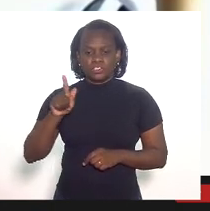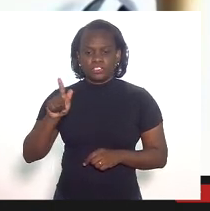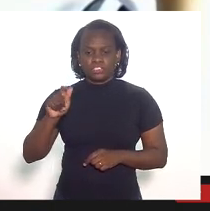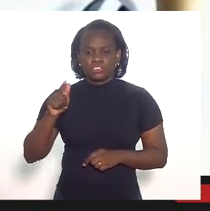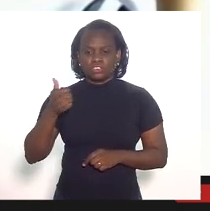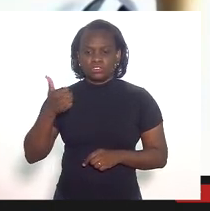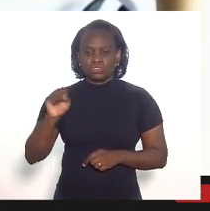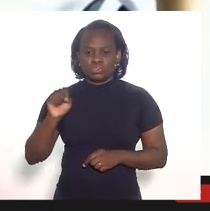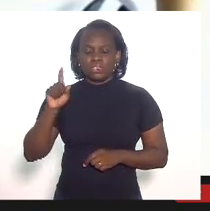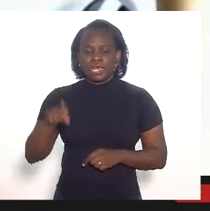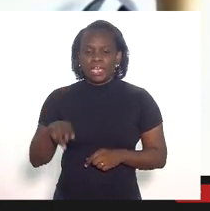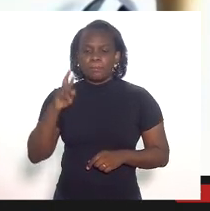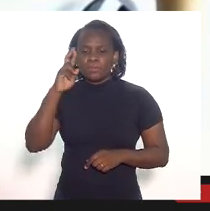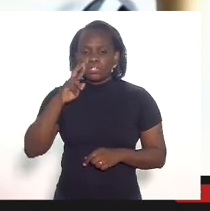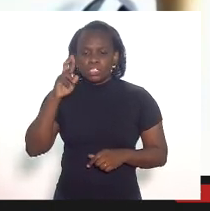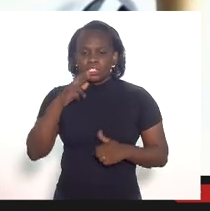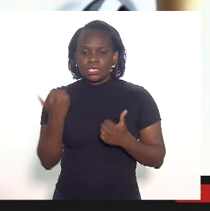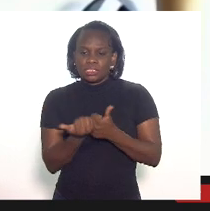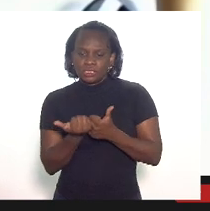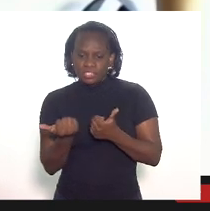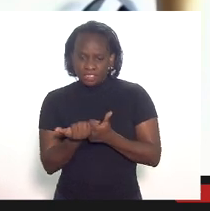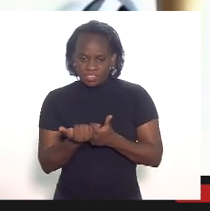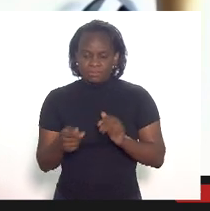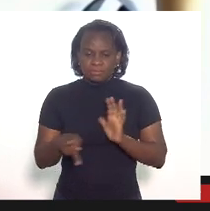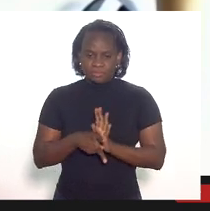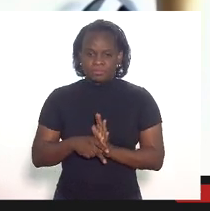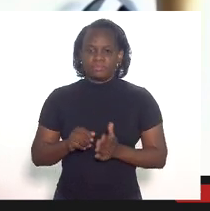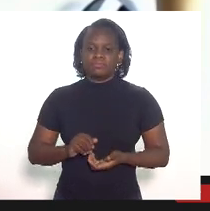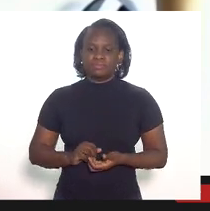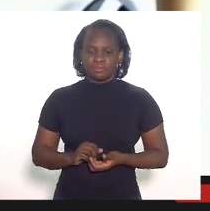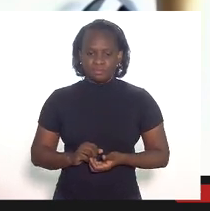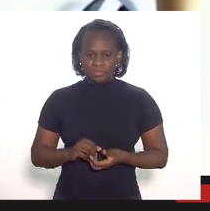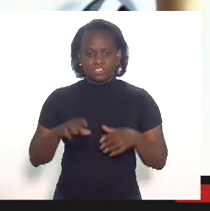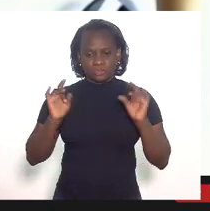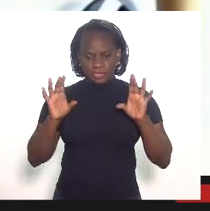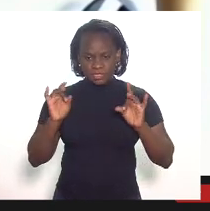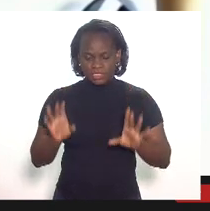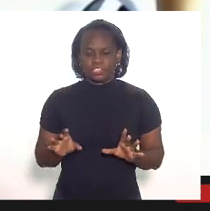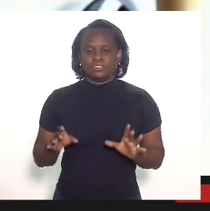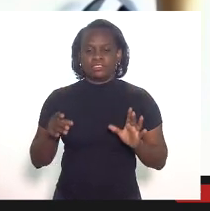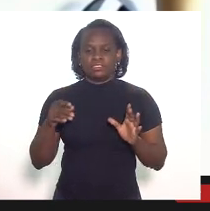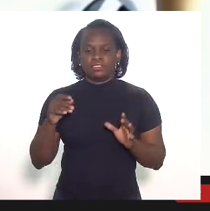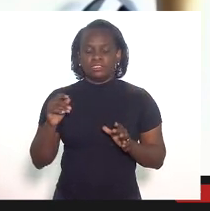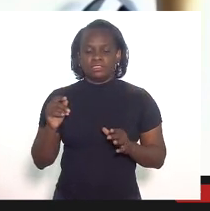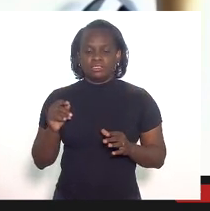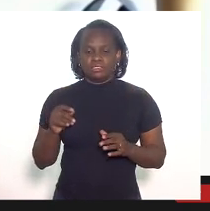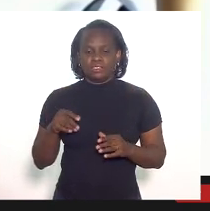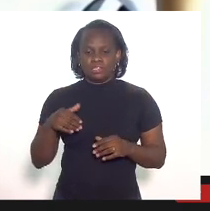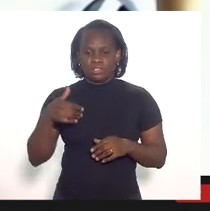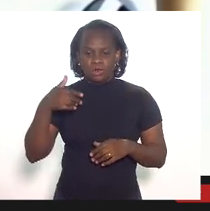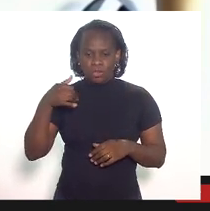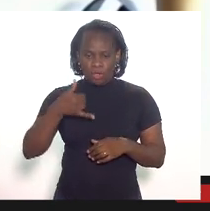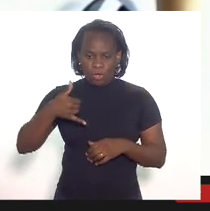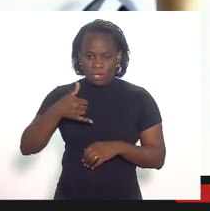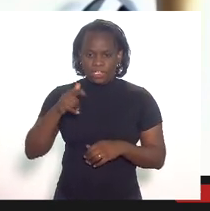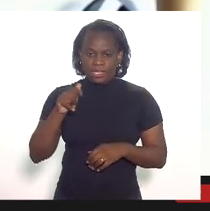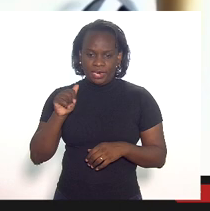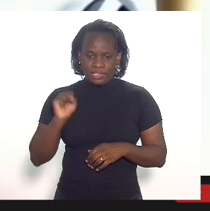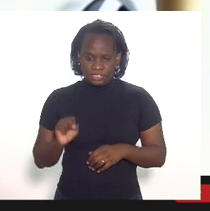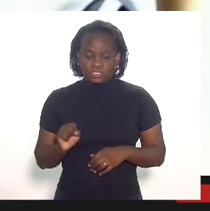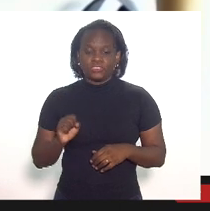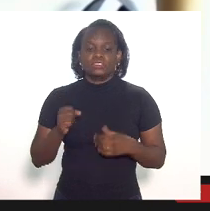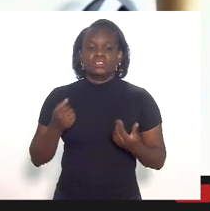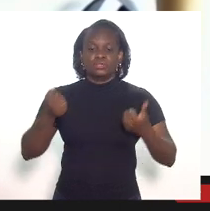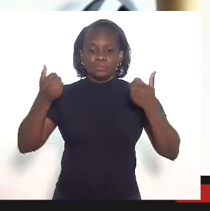subprocuradoria da Procuradoria Geral, especializada em óleo e gás, sobre o